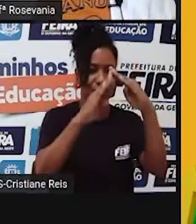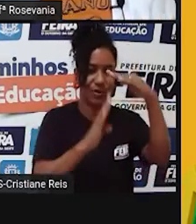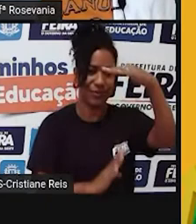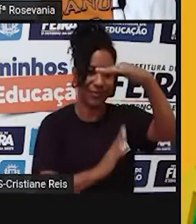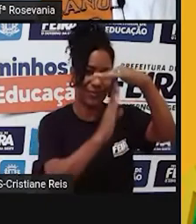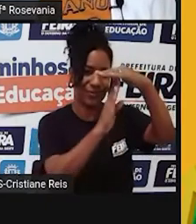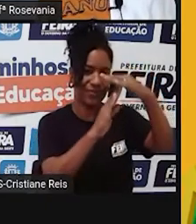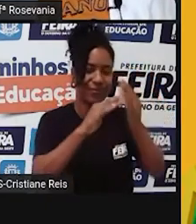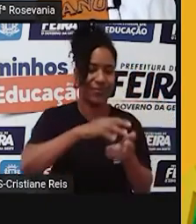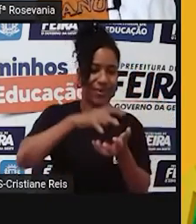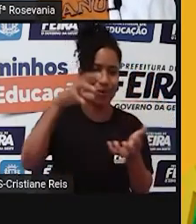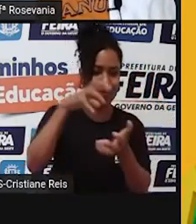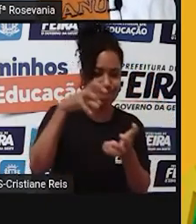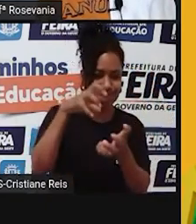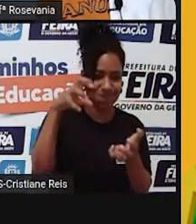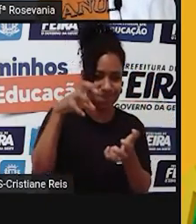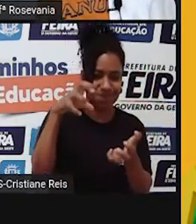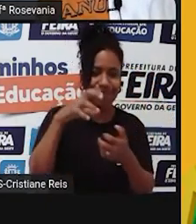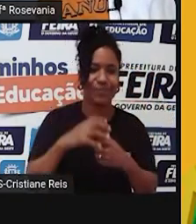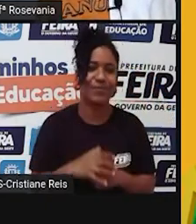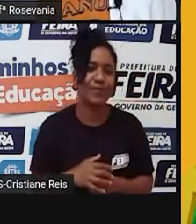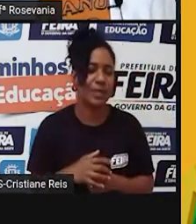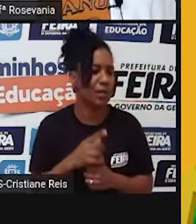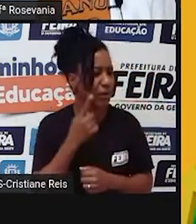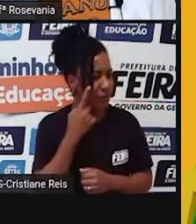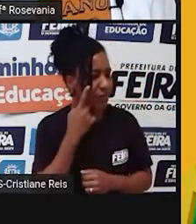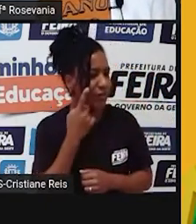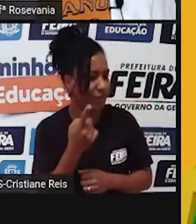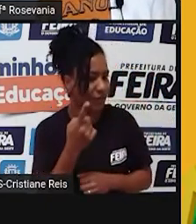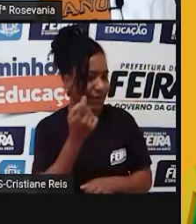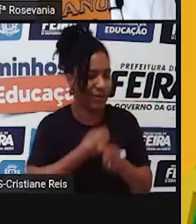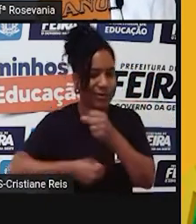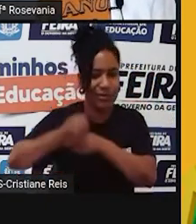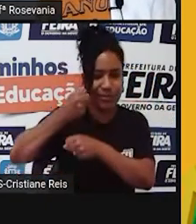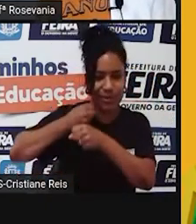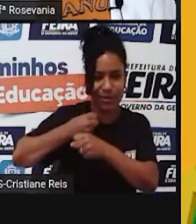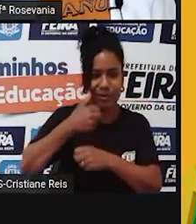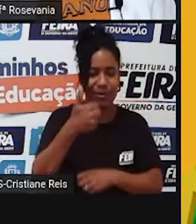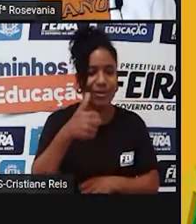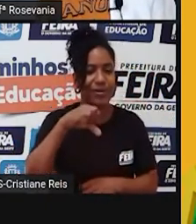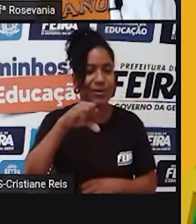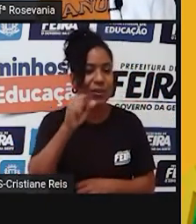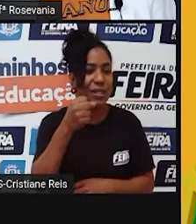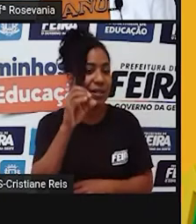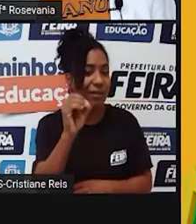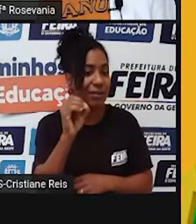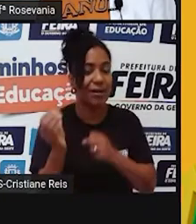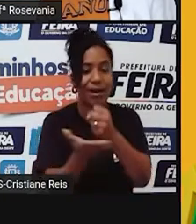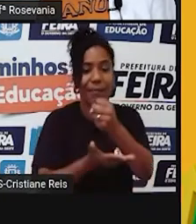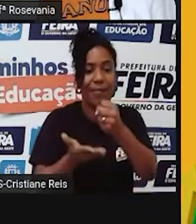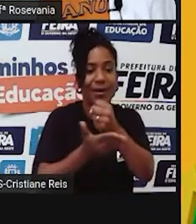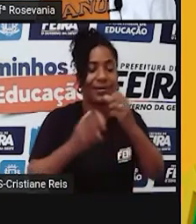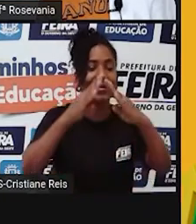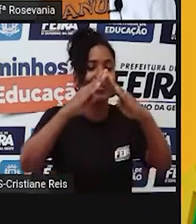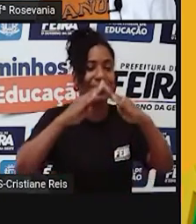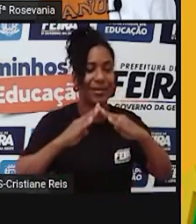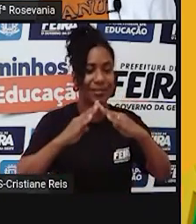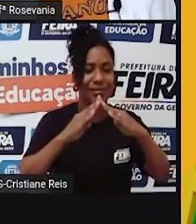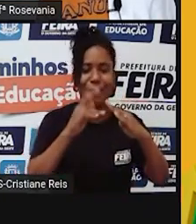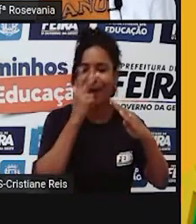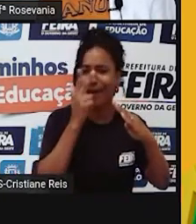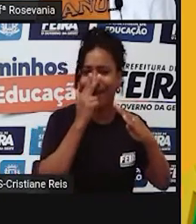que lá em 1980 a gente já tinha essa base da pirâmide bastante